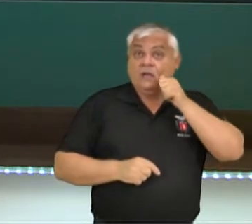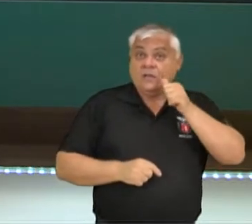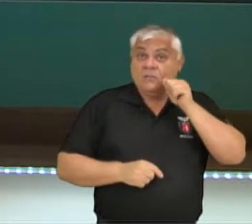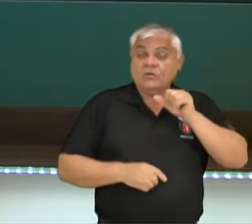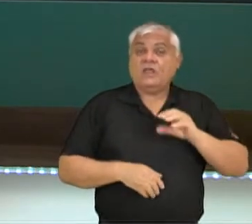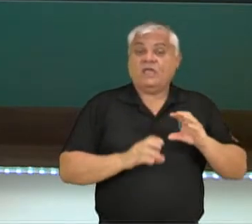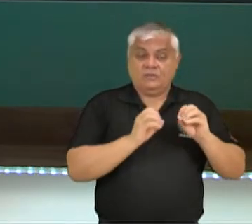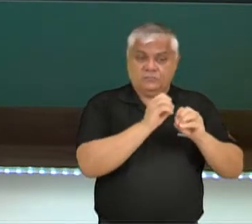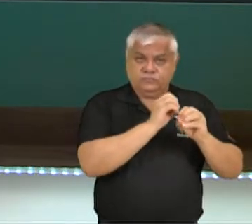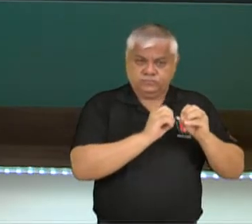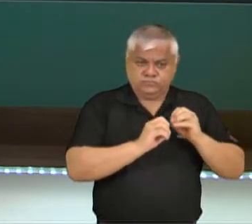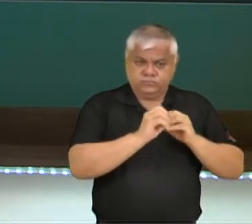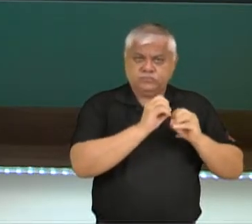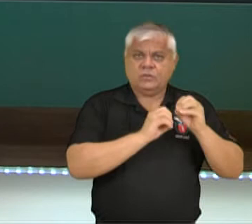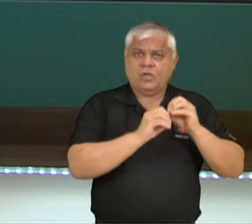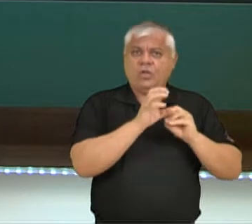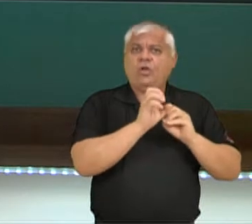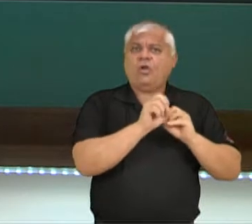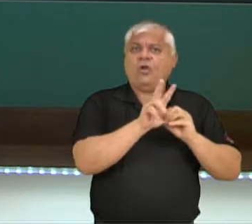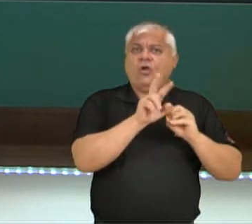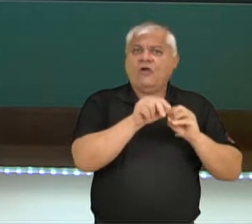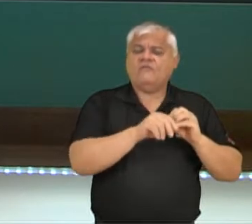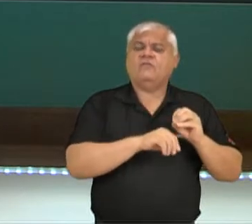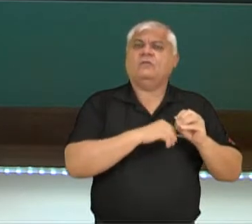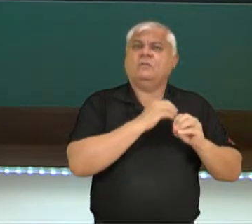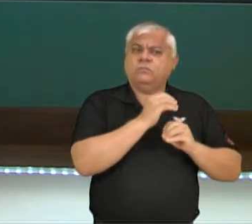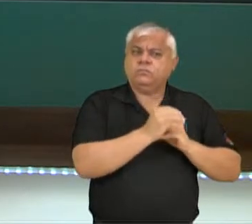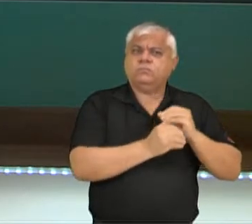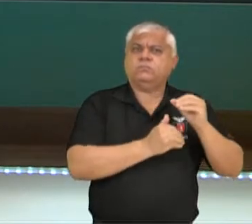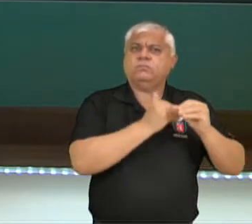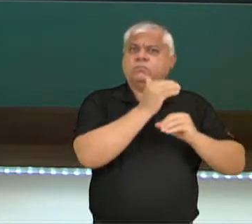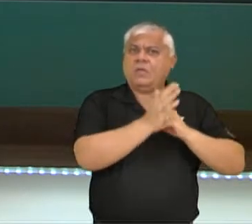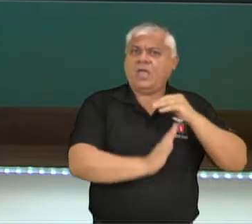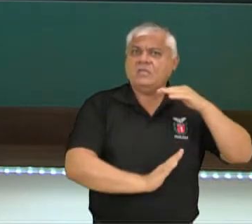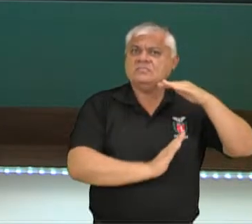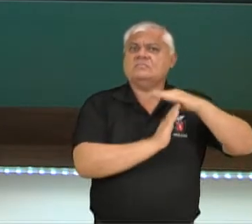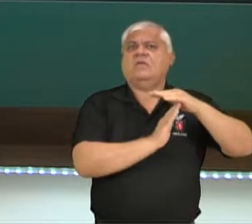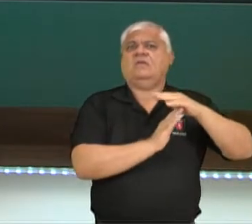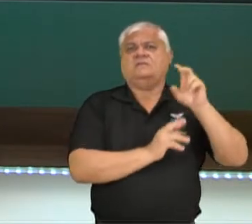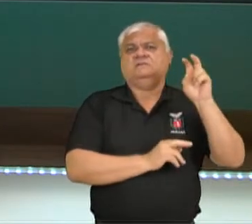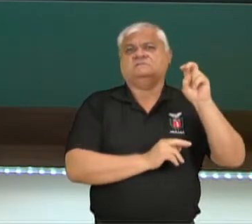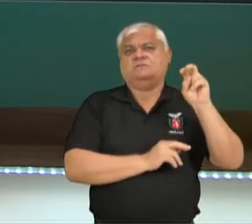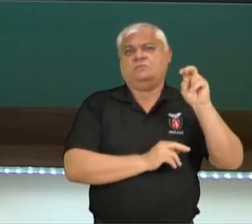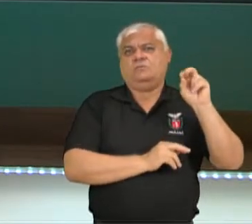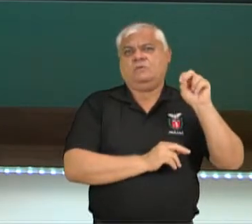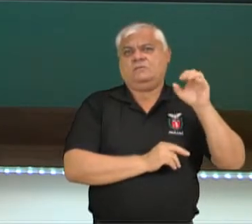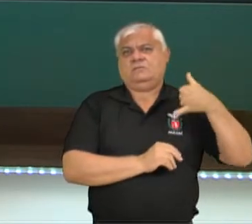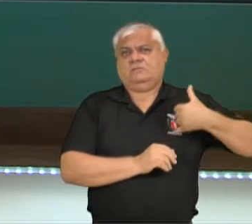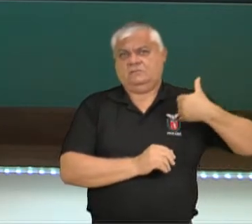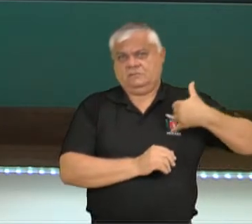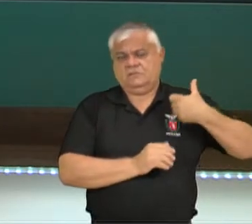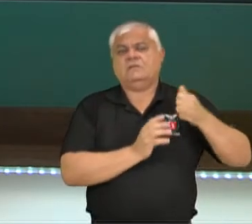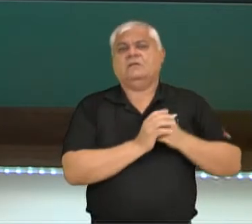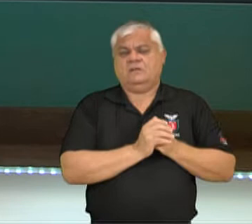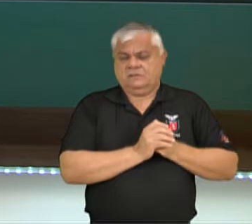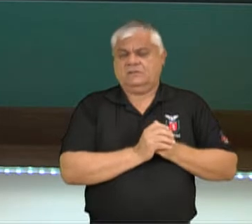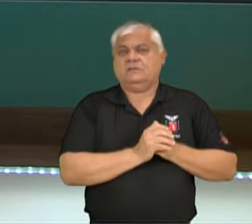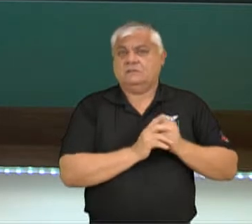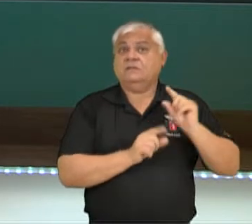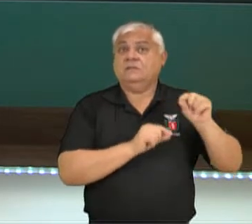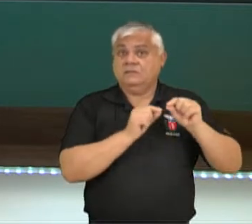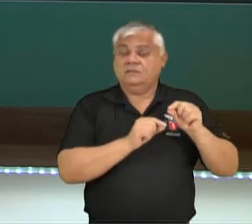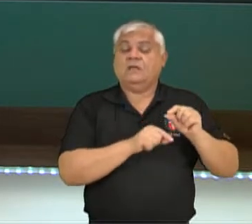tem lá essa maturação ocorrendo, né? Durante 50 anos após o nosso nascimento e isso daí